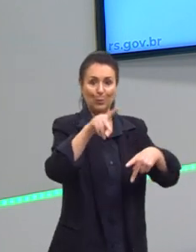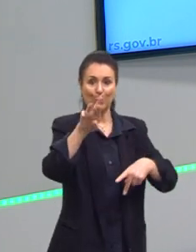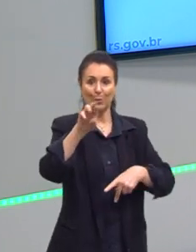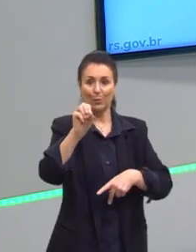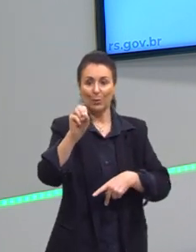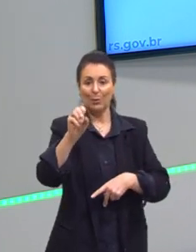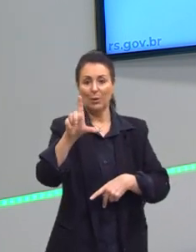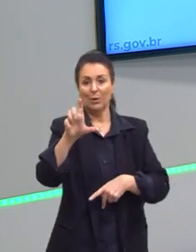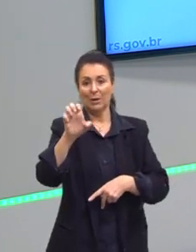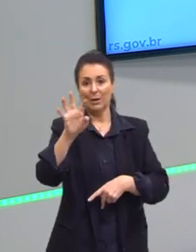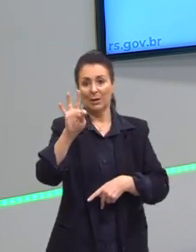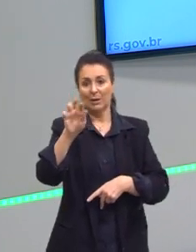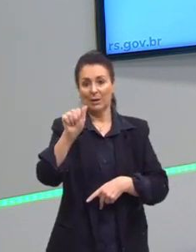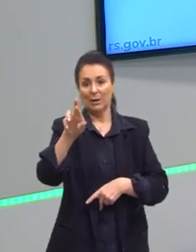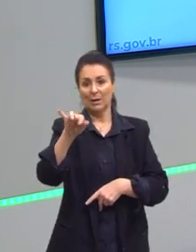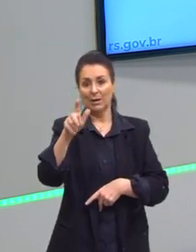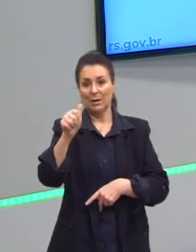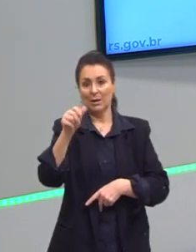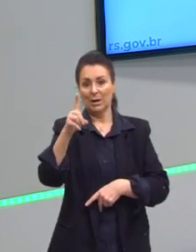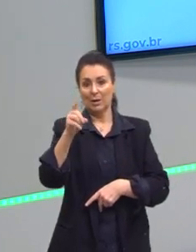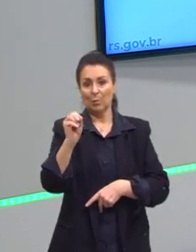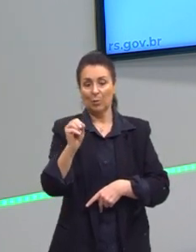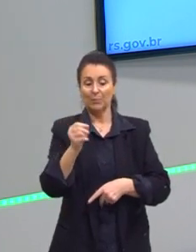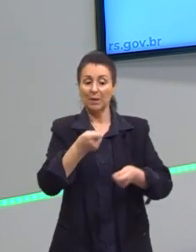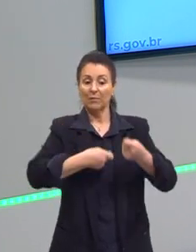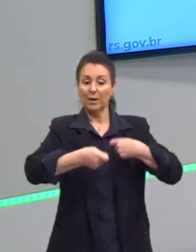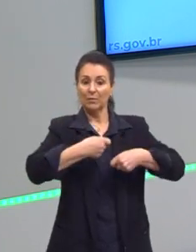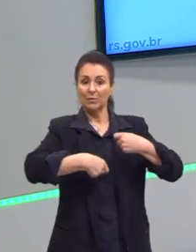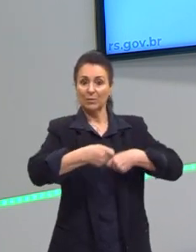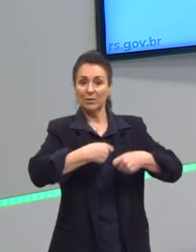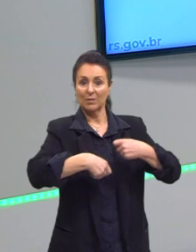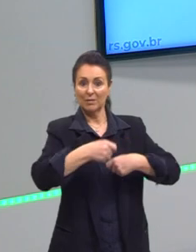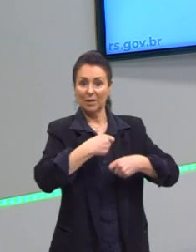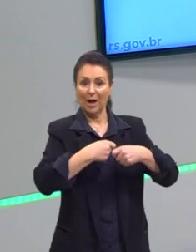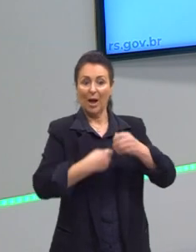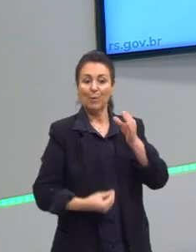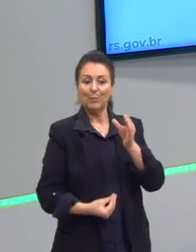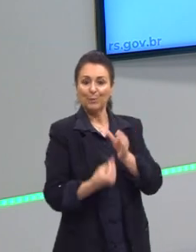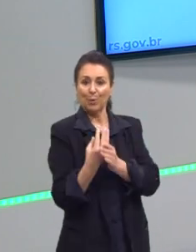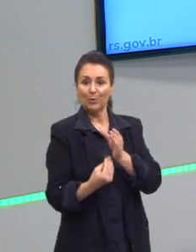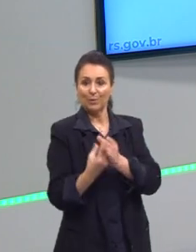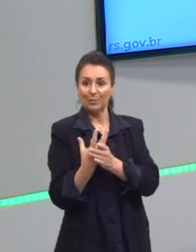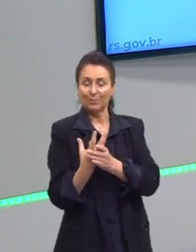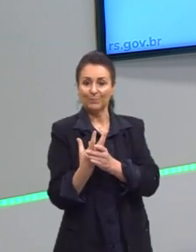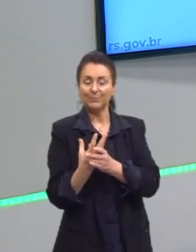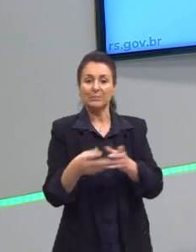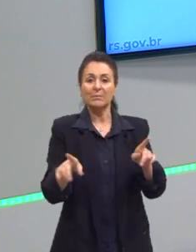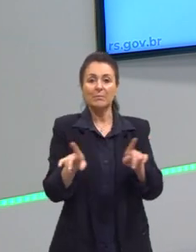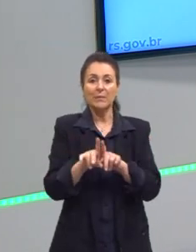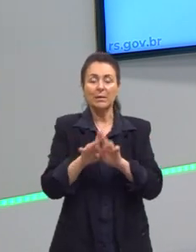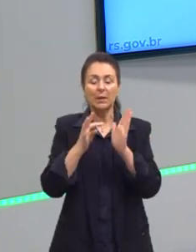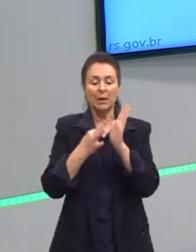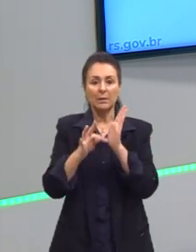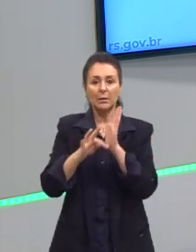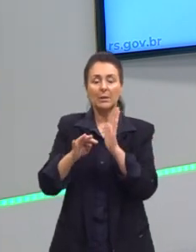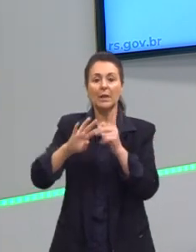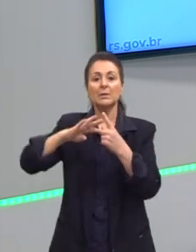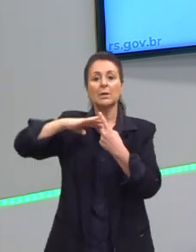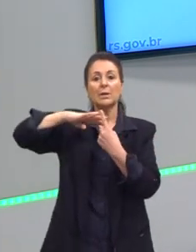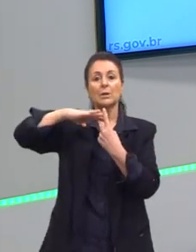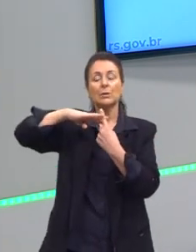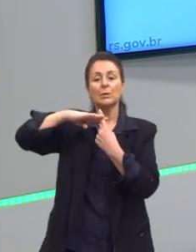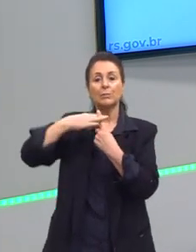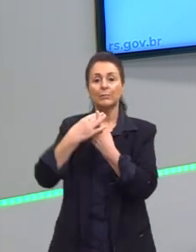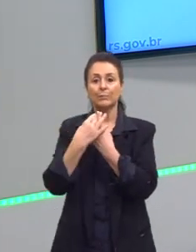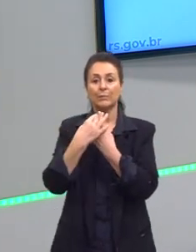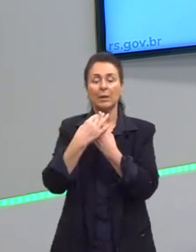iriam administrar os meios de produção. Então, também as teorias socialistas, também são